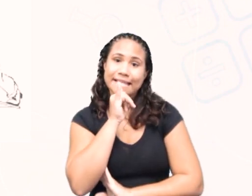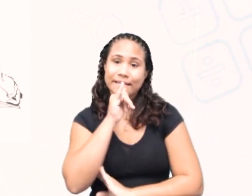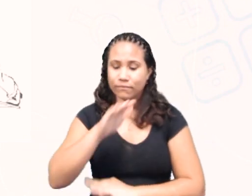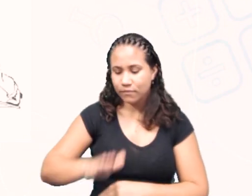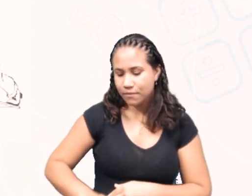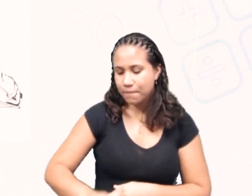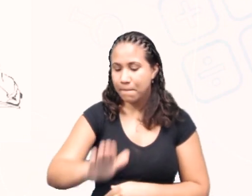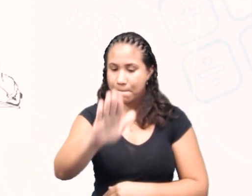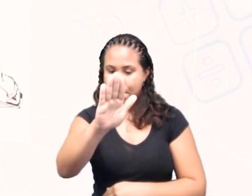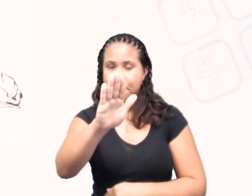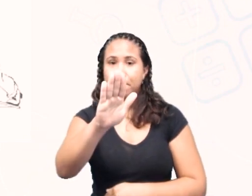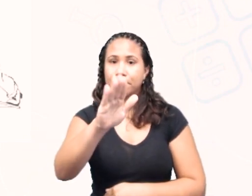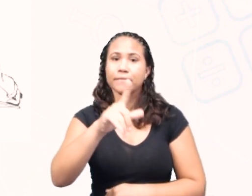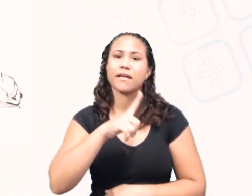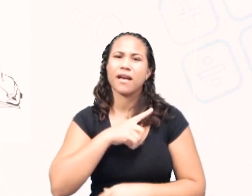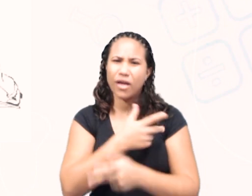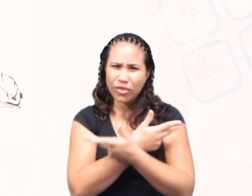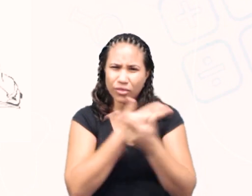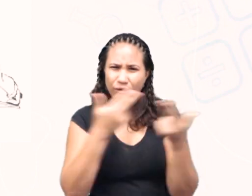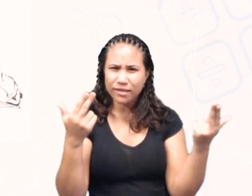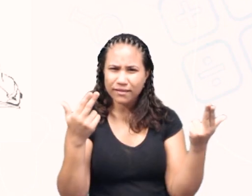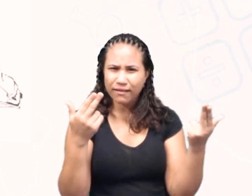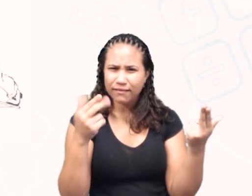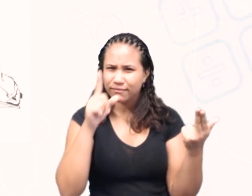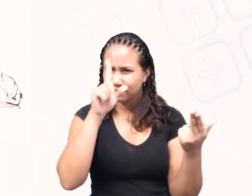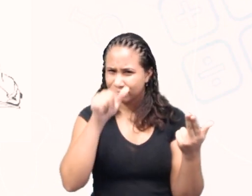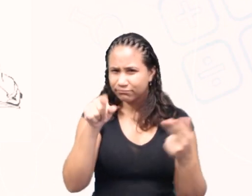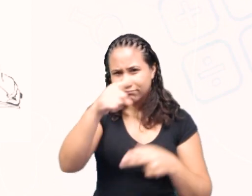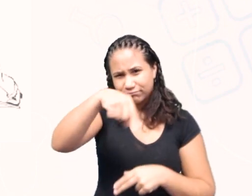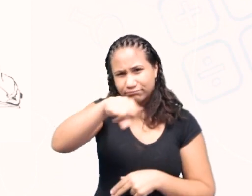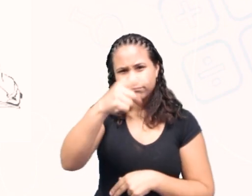inclinado é novidade para vocês.